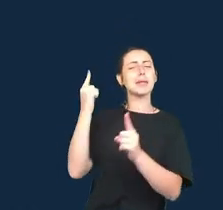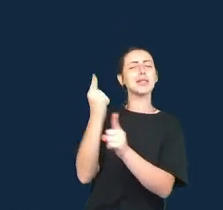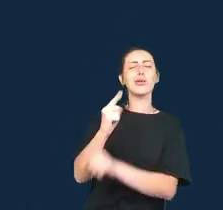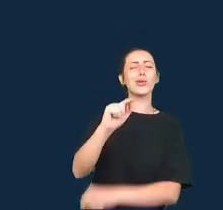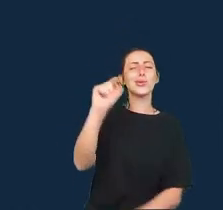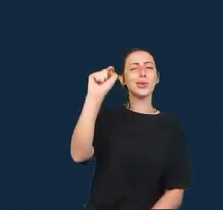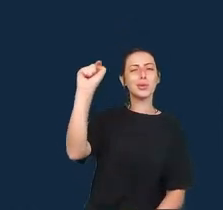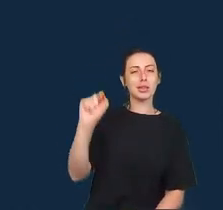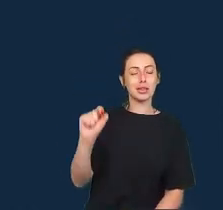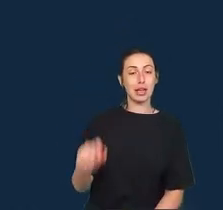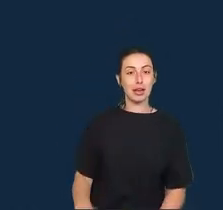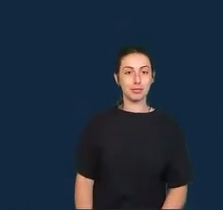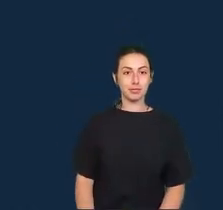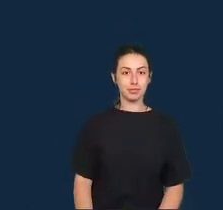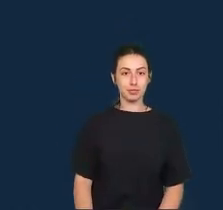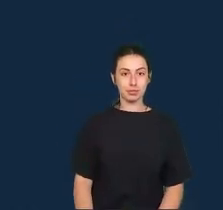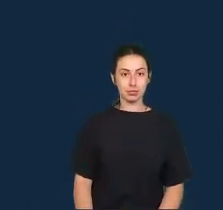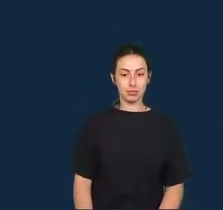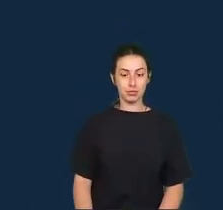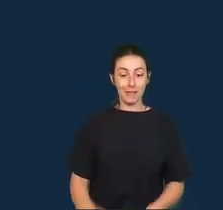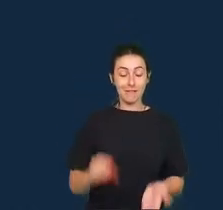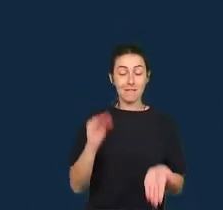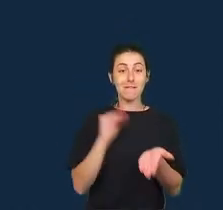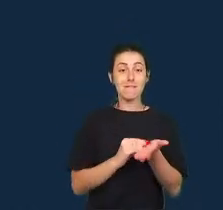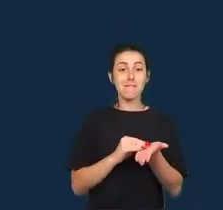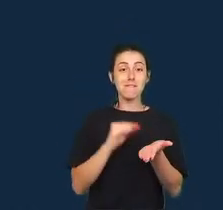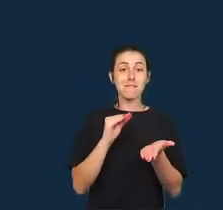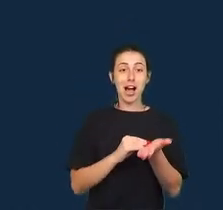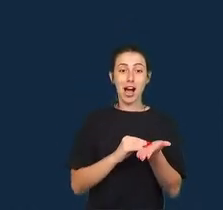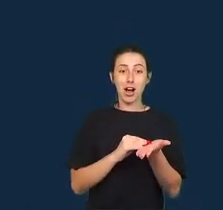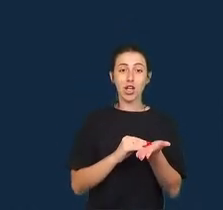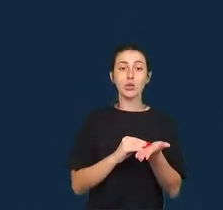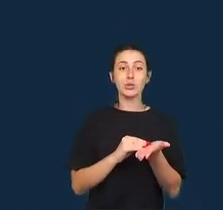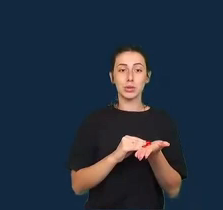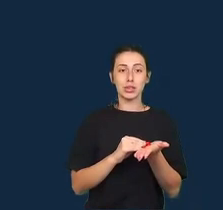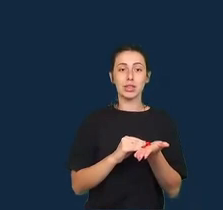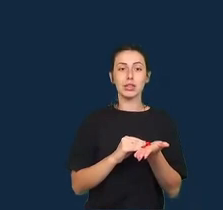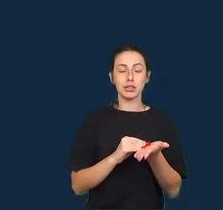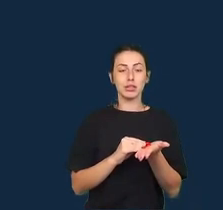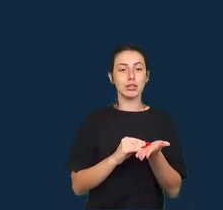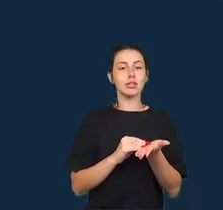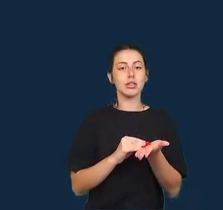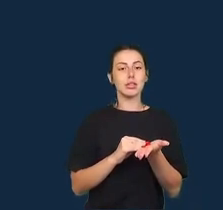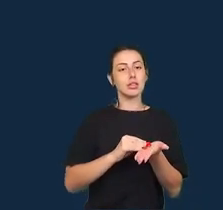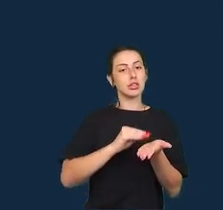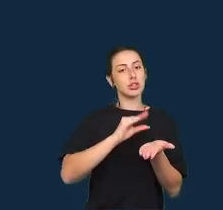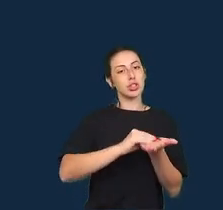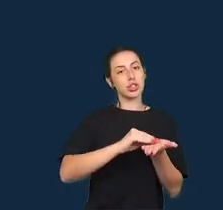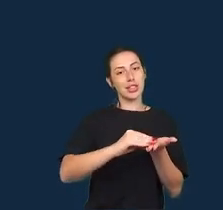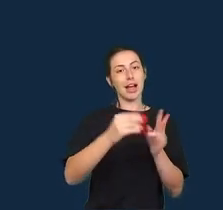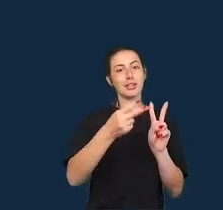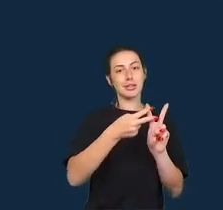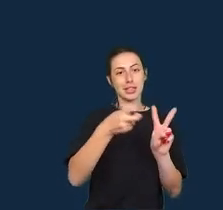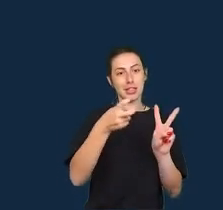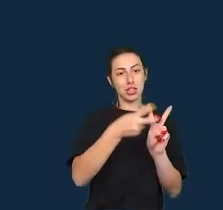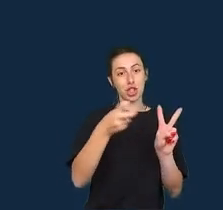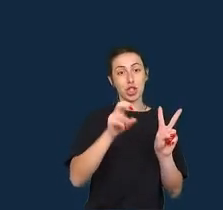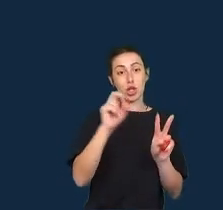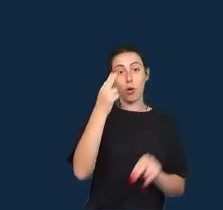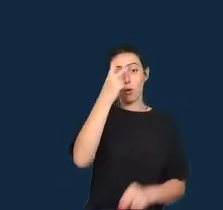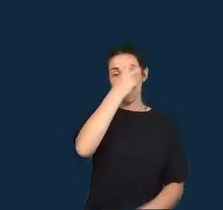elas chamam de desertos de dados indígenas ou nativos.